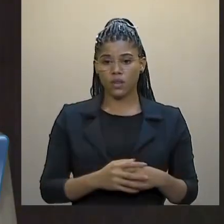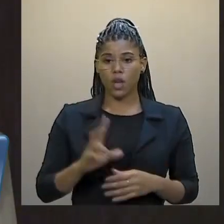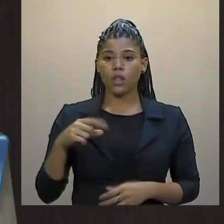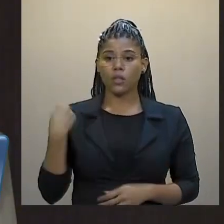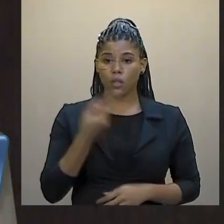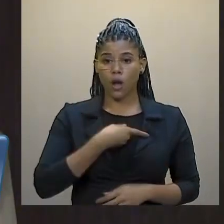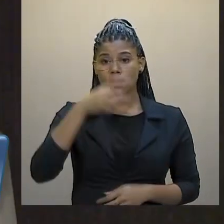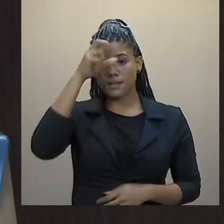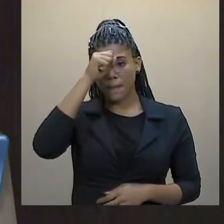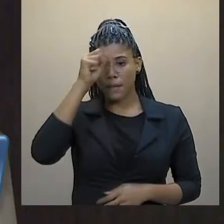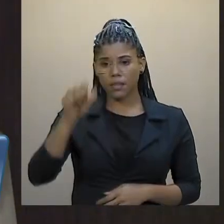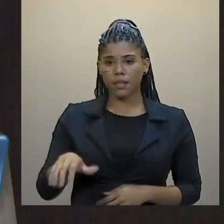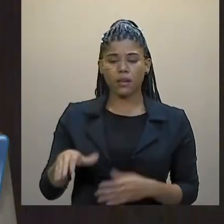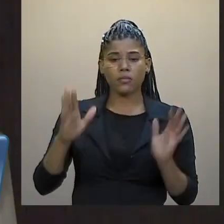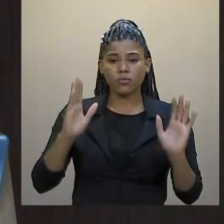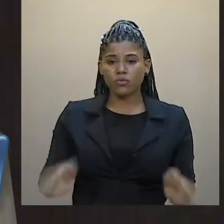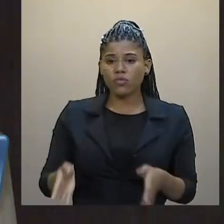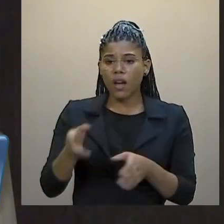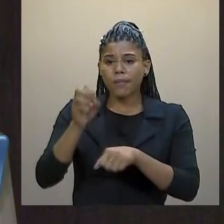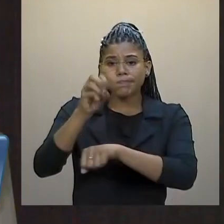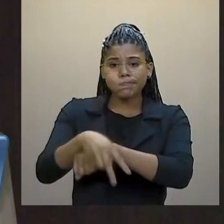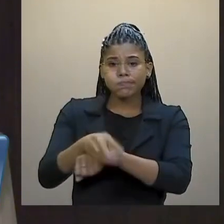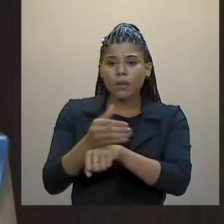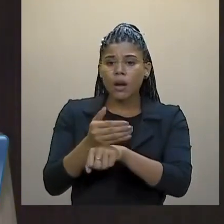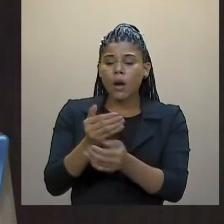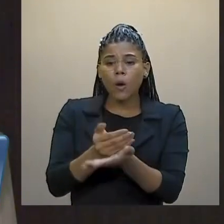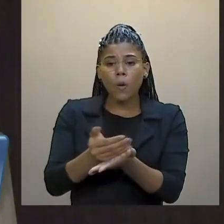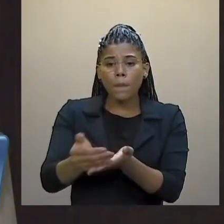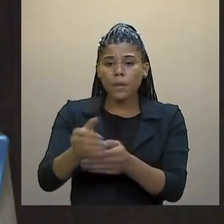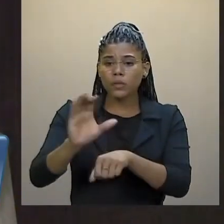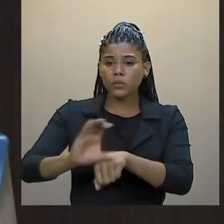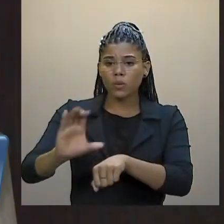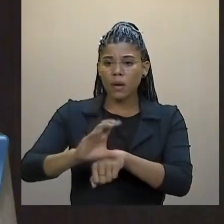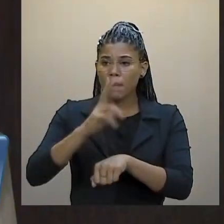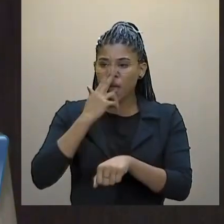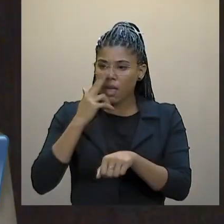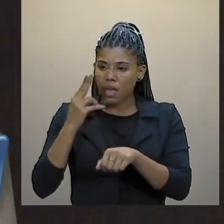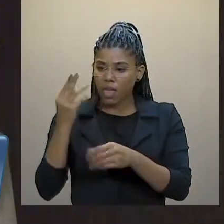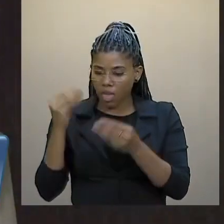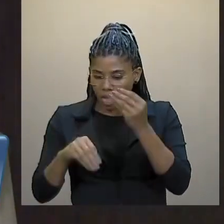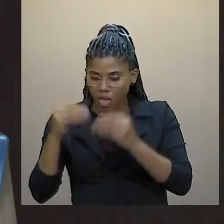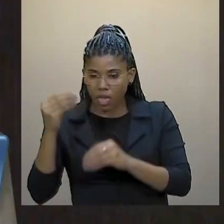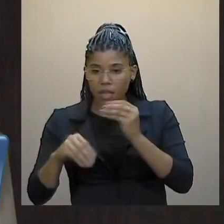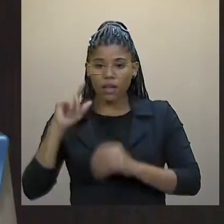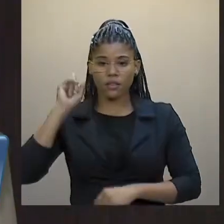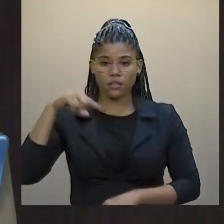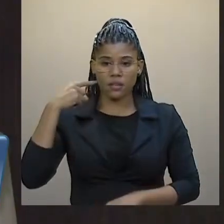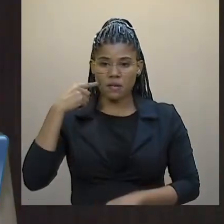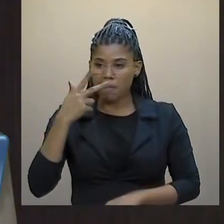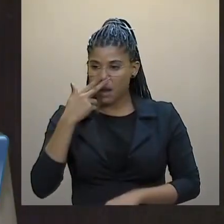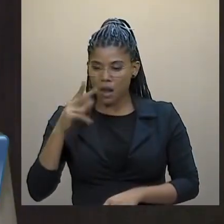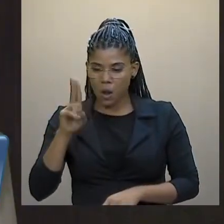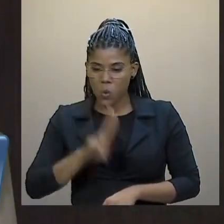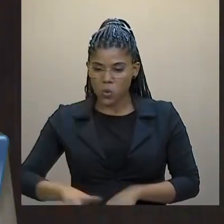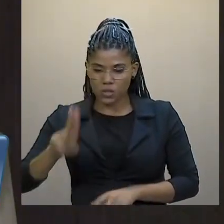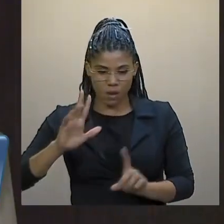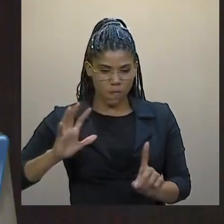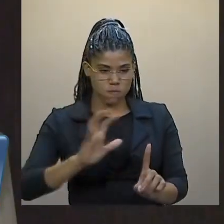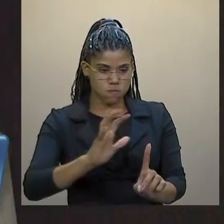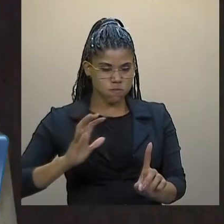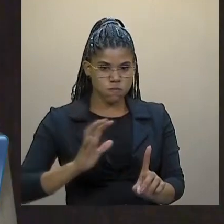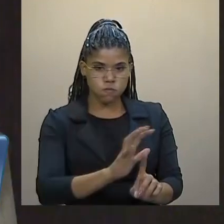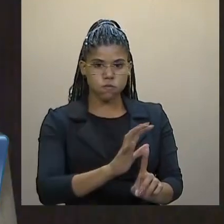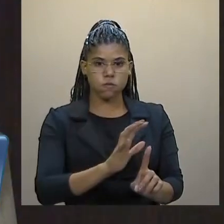desde muito cedo. A manipulação do direito como instrumento intimidatório, persecutório,